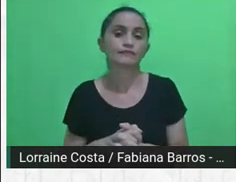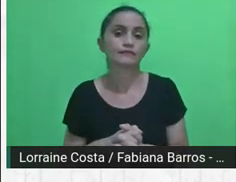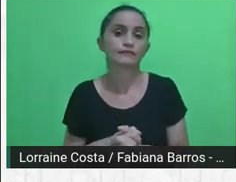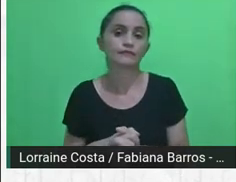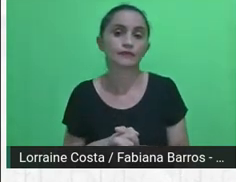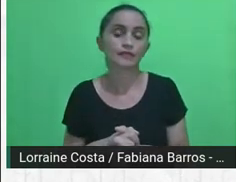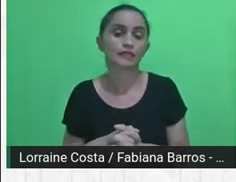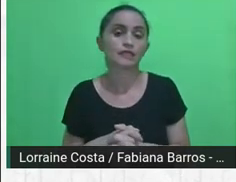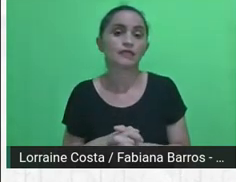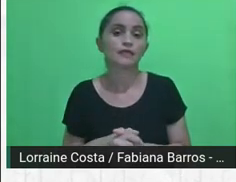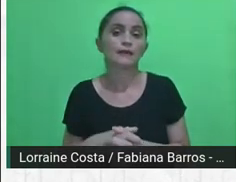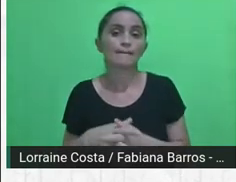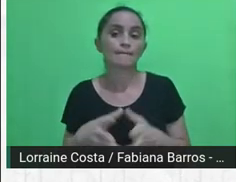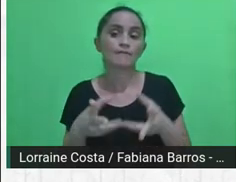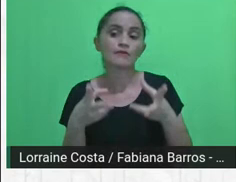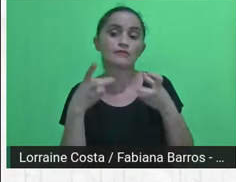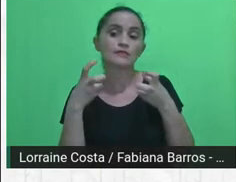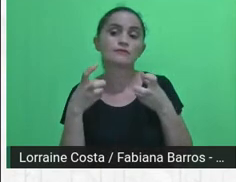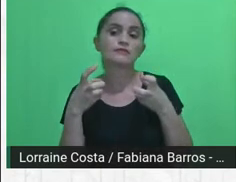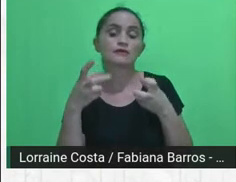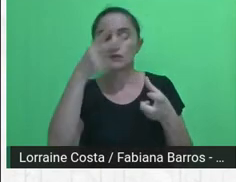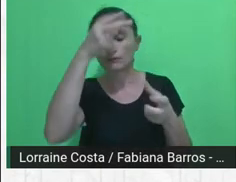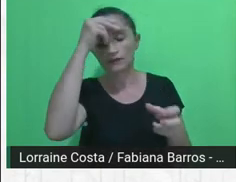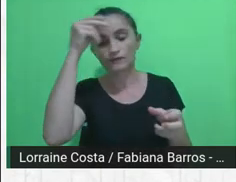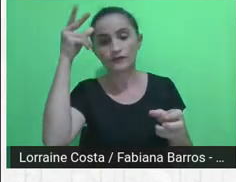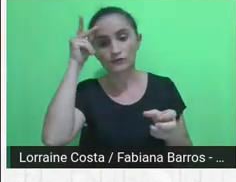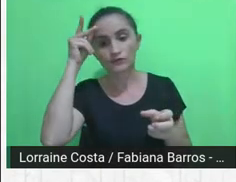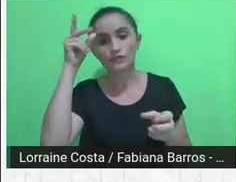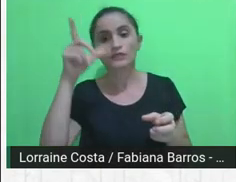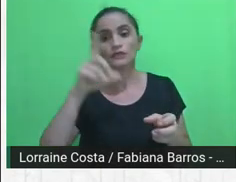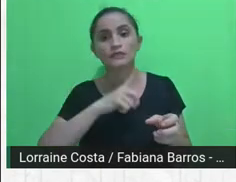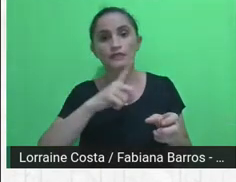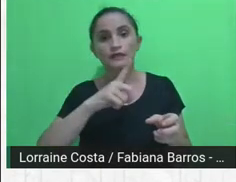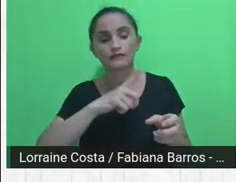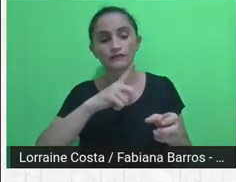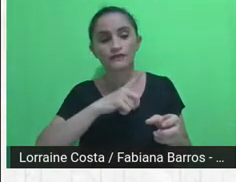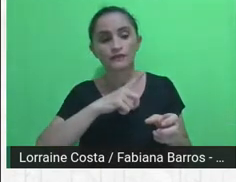à prefeitura, foram propostas preliminares